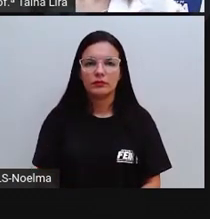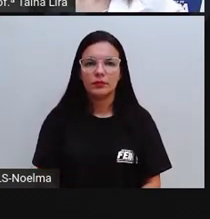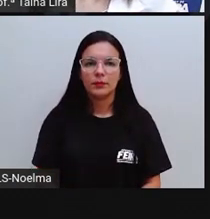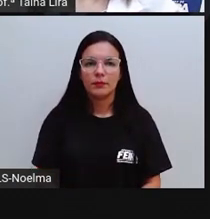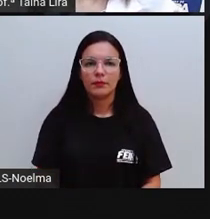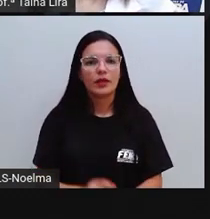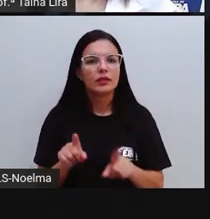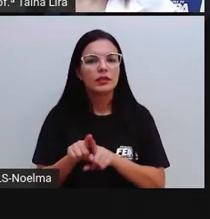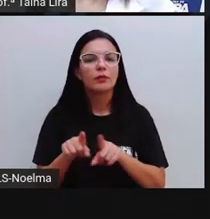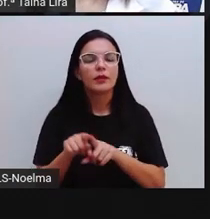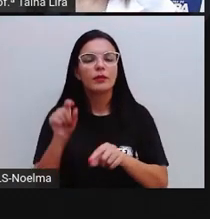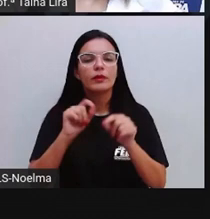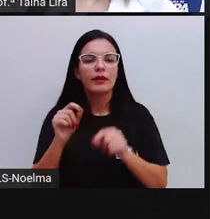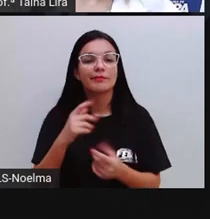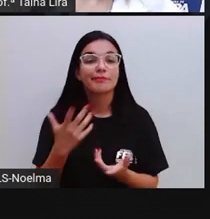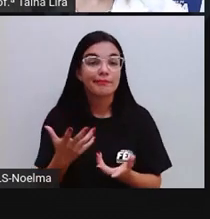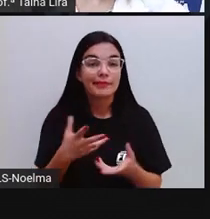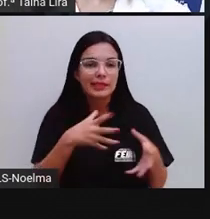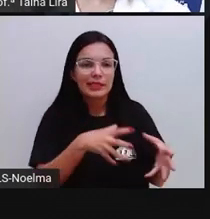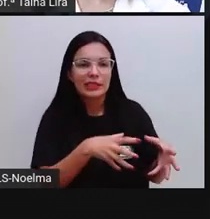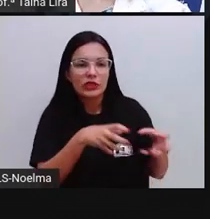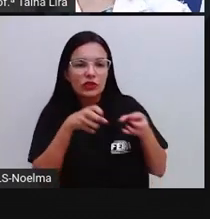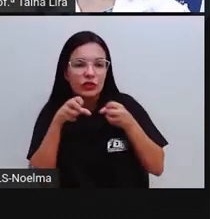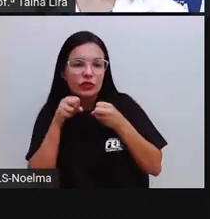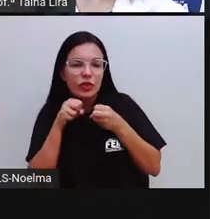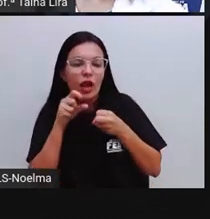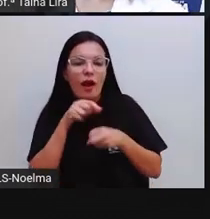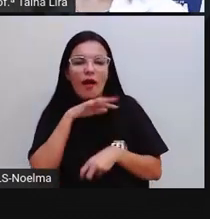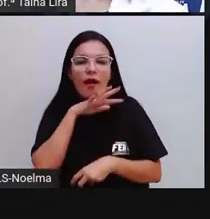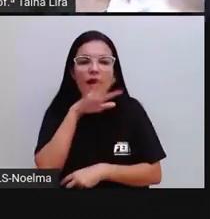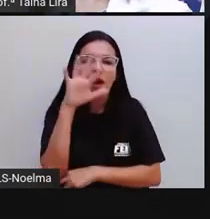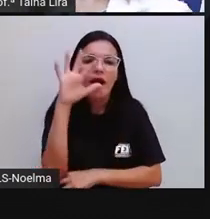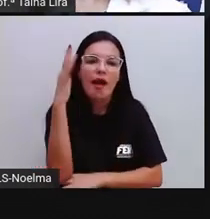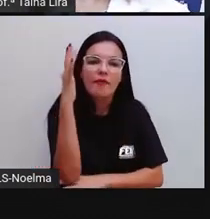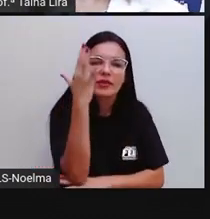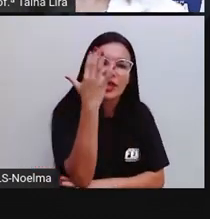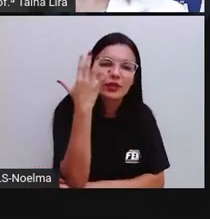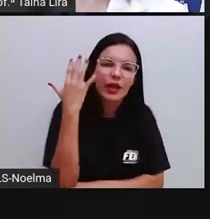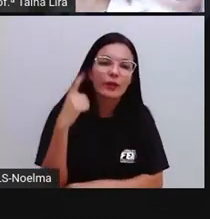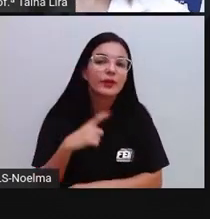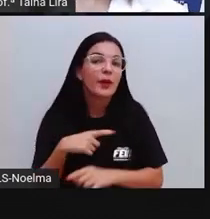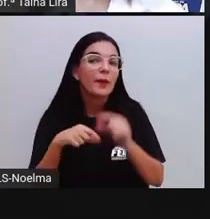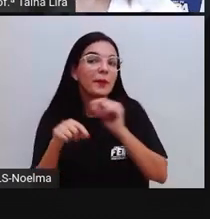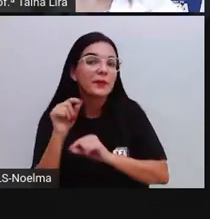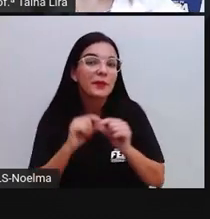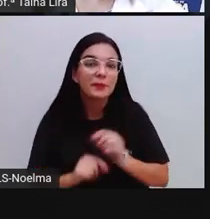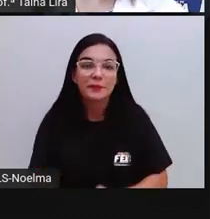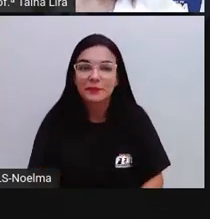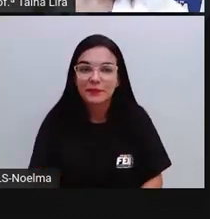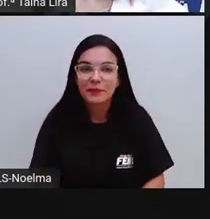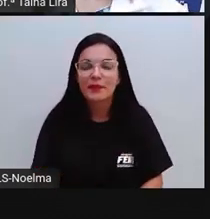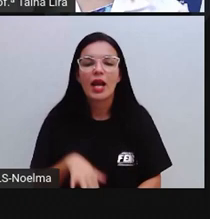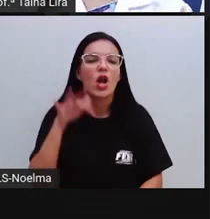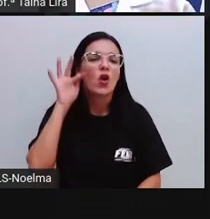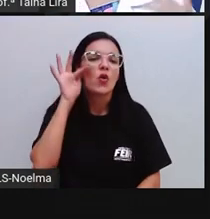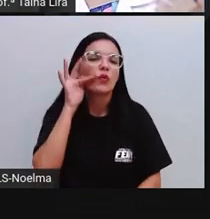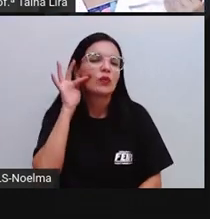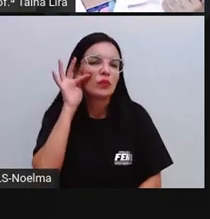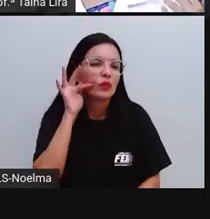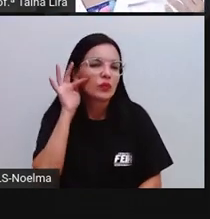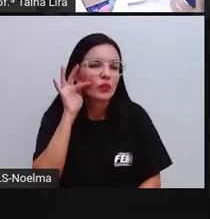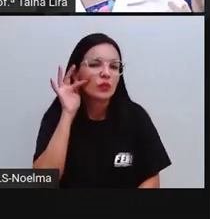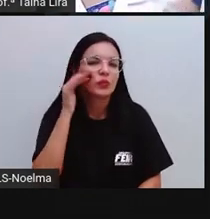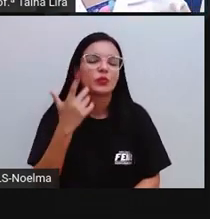E no extrativismo vegetal, nós temos aí a exploração de vários frutos, árvores, enfim. E o